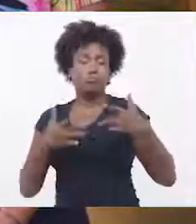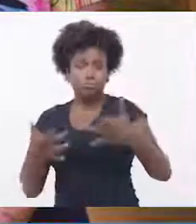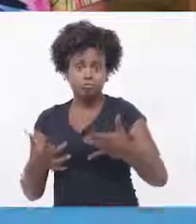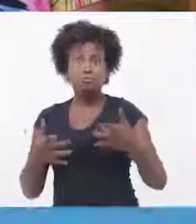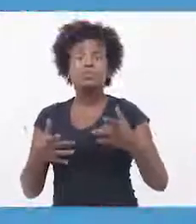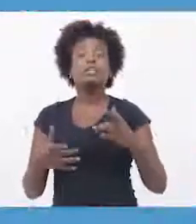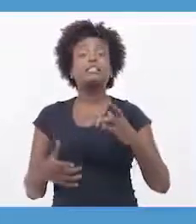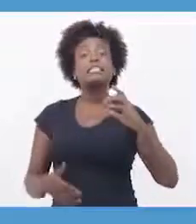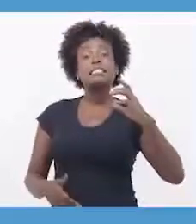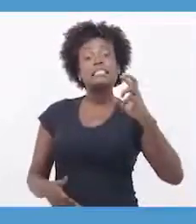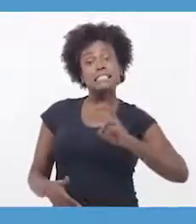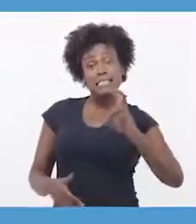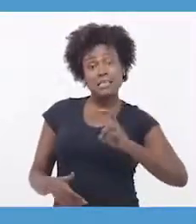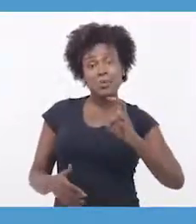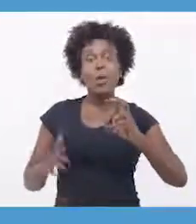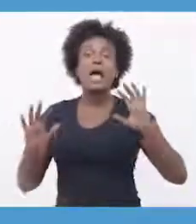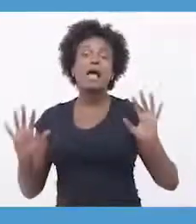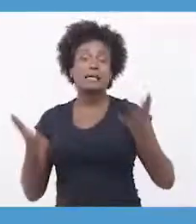com os voluntários.